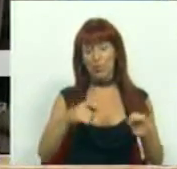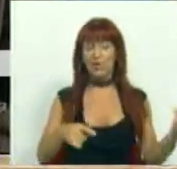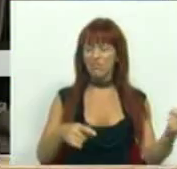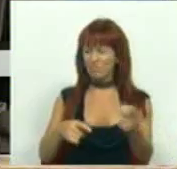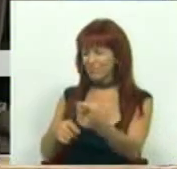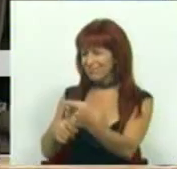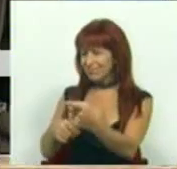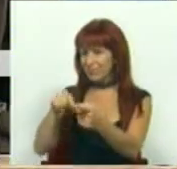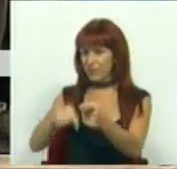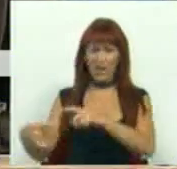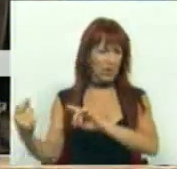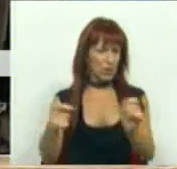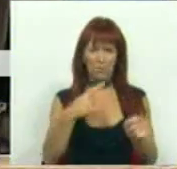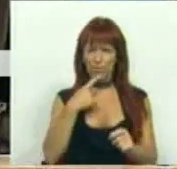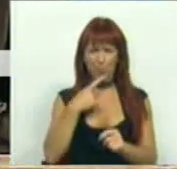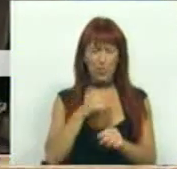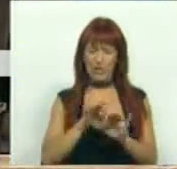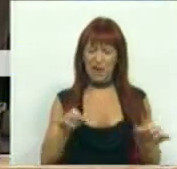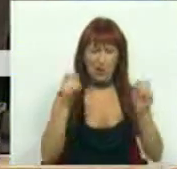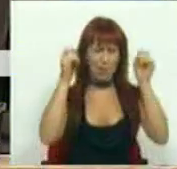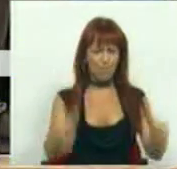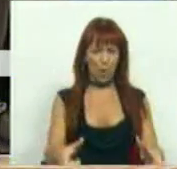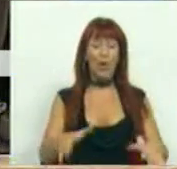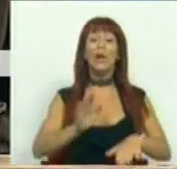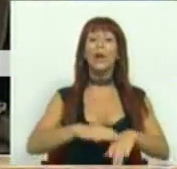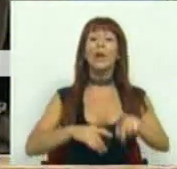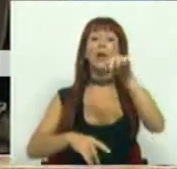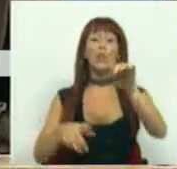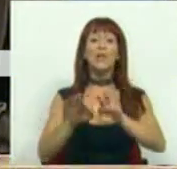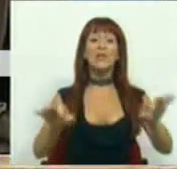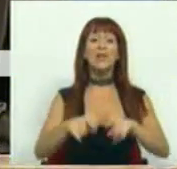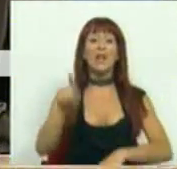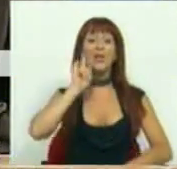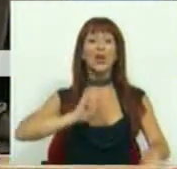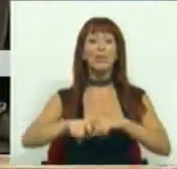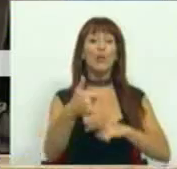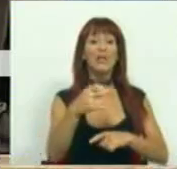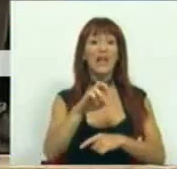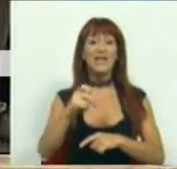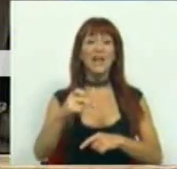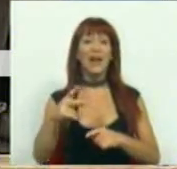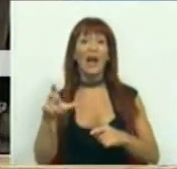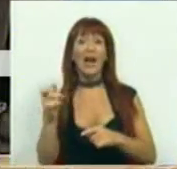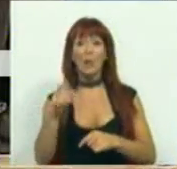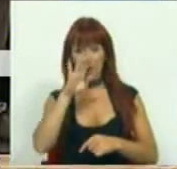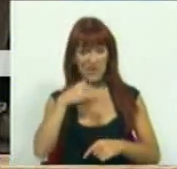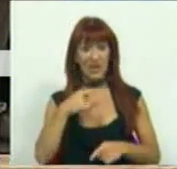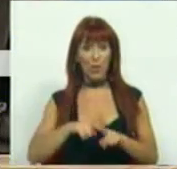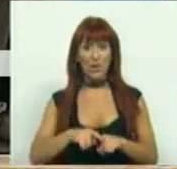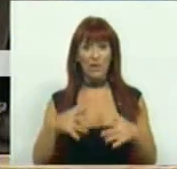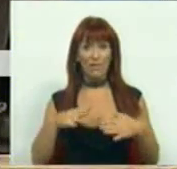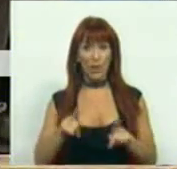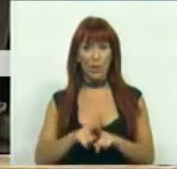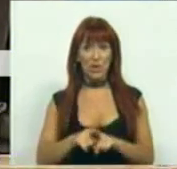são, nesta discussão, muito pouco sérios. E a propósito seria dar, Sra. Deputada Teresa Queiro, digo-lhe o seguinte, se quer ser séria,